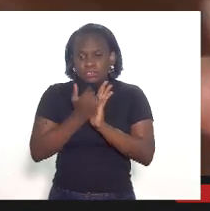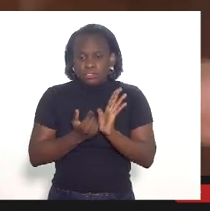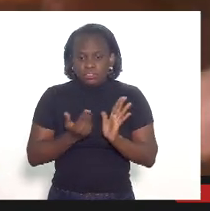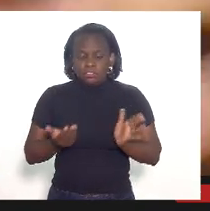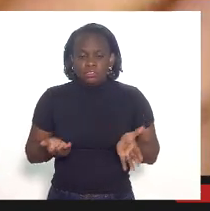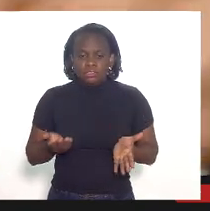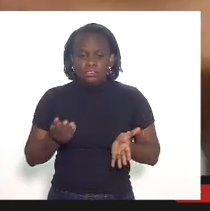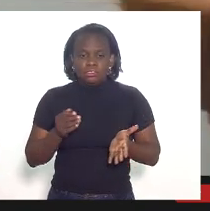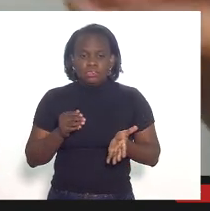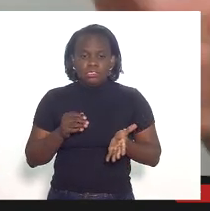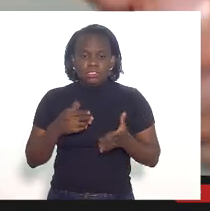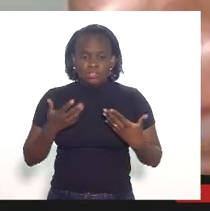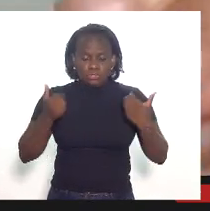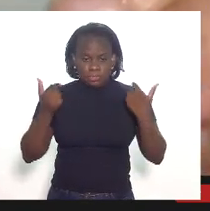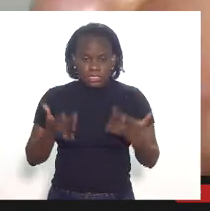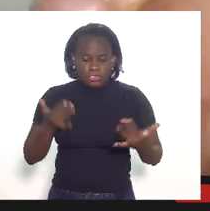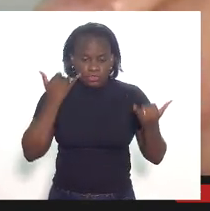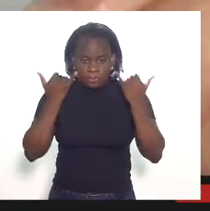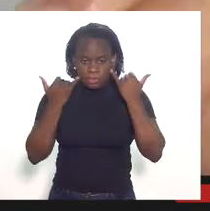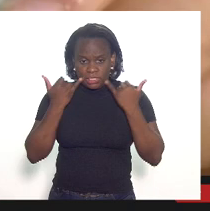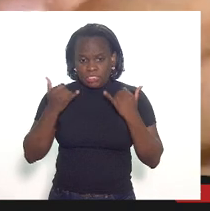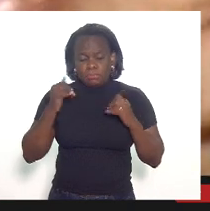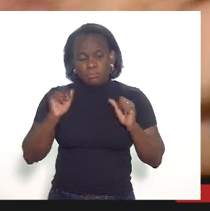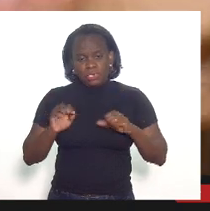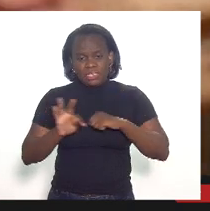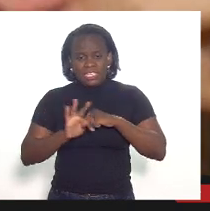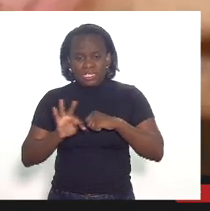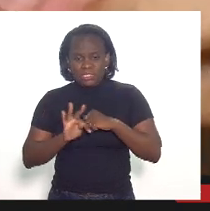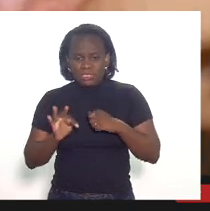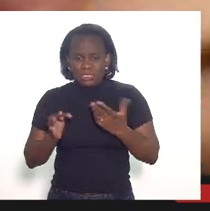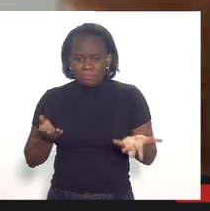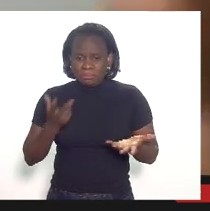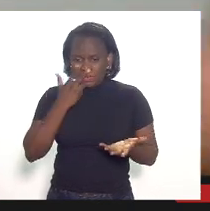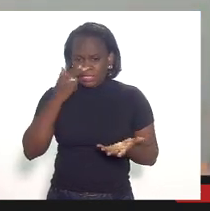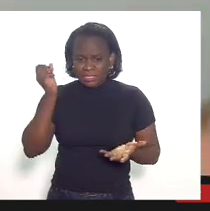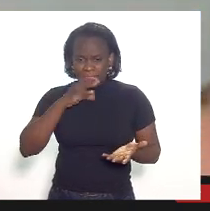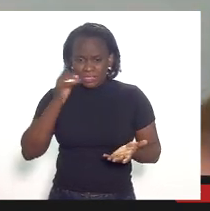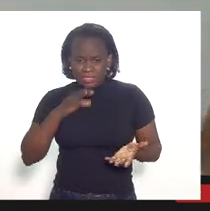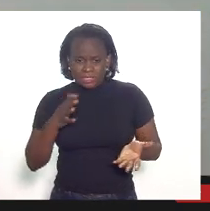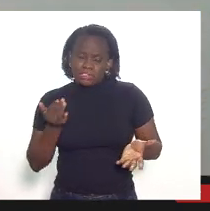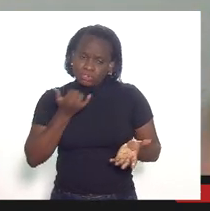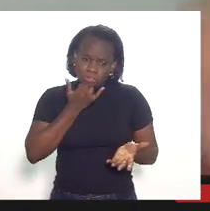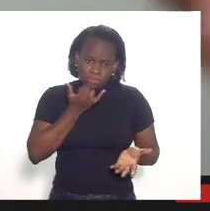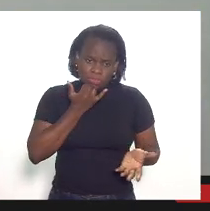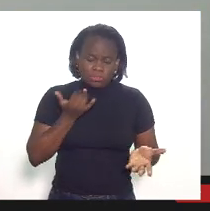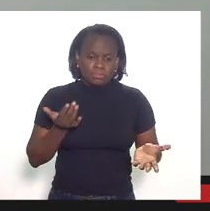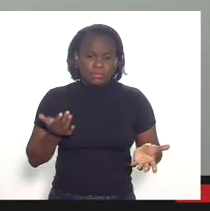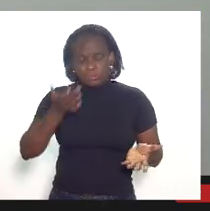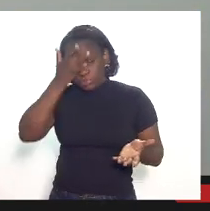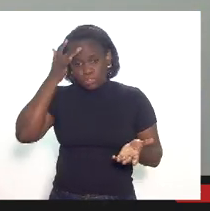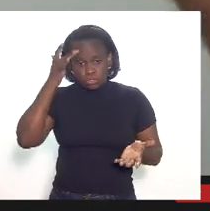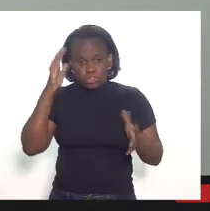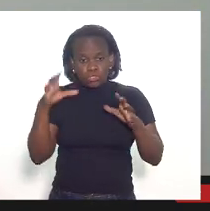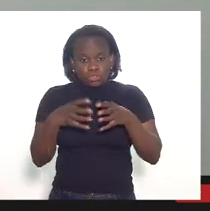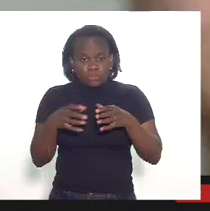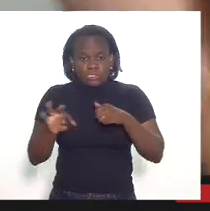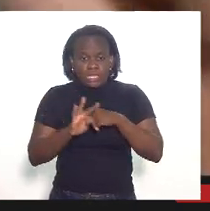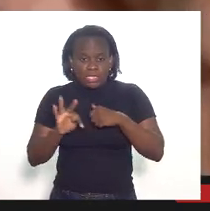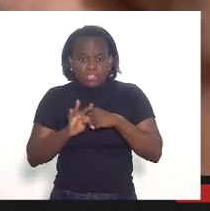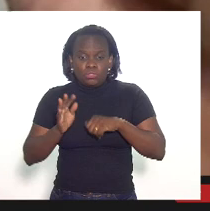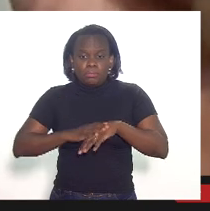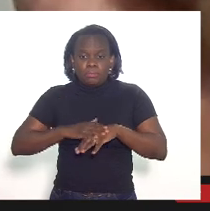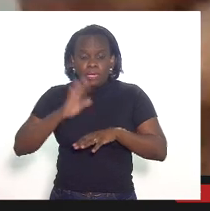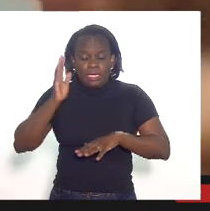então assim eu estou falando informações que talvez tecnicamente sejam grosseiras eu peço perdão para que são aqueles órgãos técnicos mais